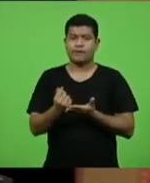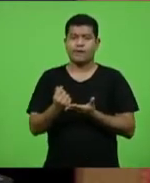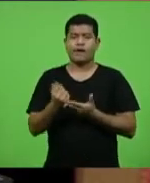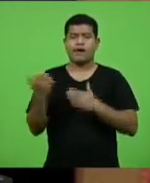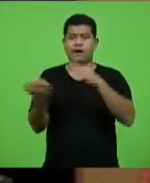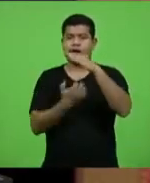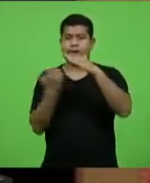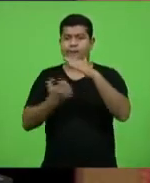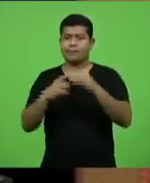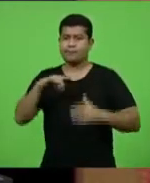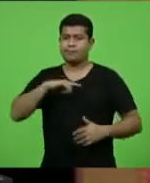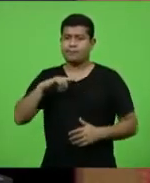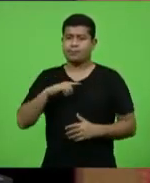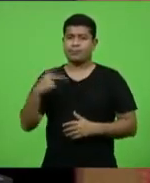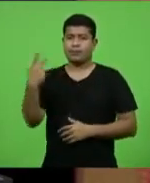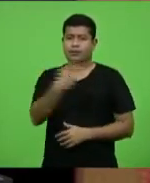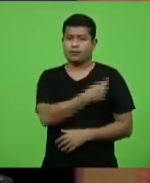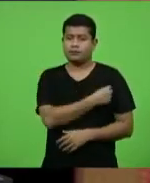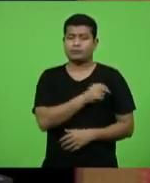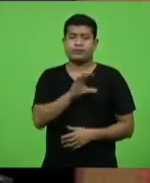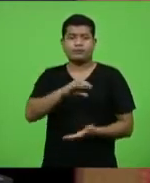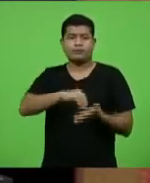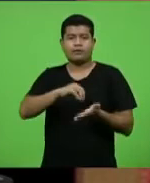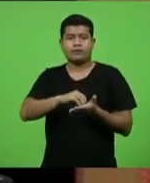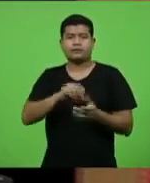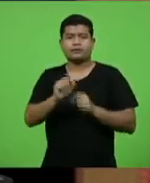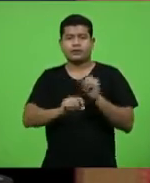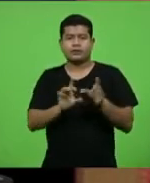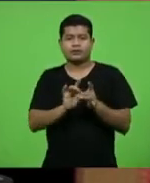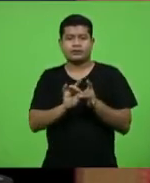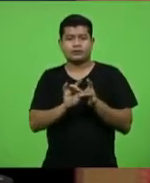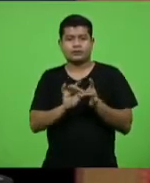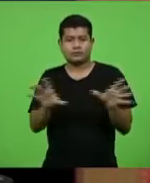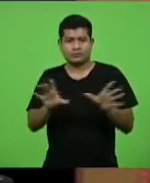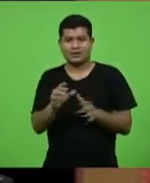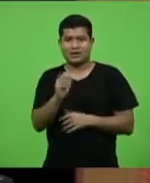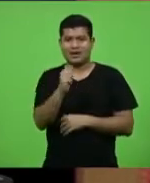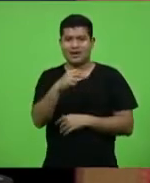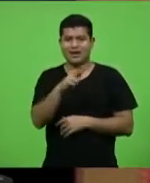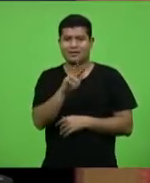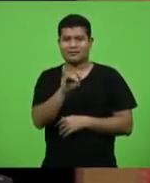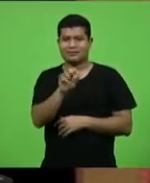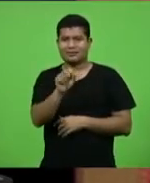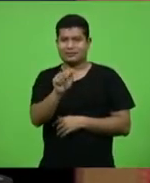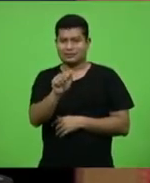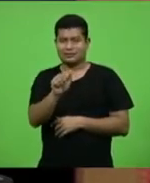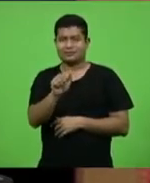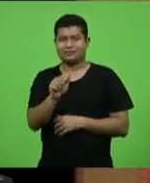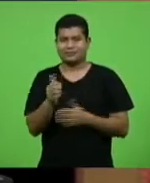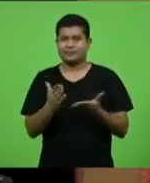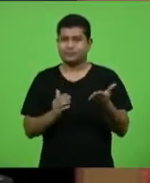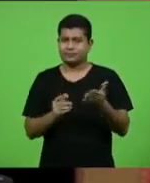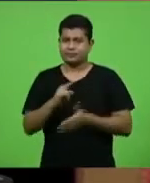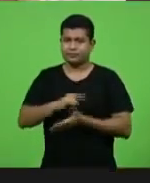que tem vacina não autorizada pela Anvisa. Então, já fez contrato de compra. Então,